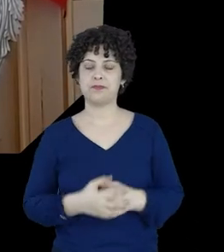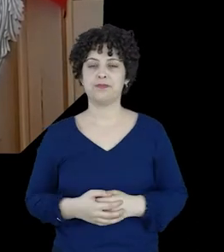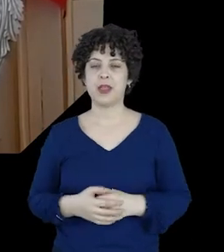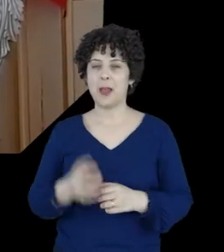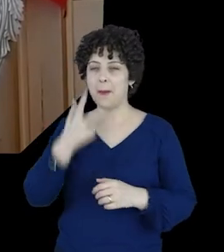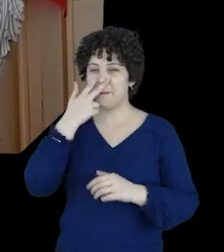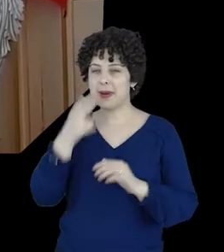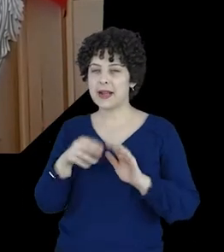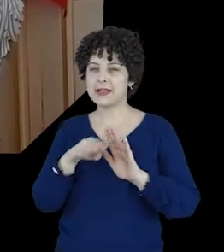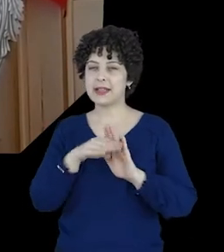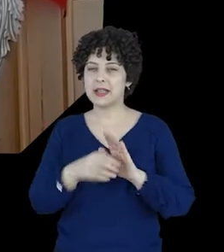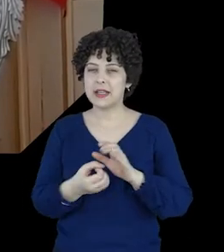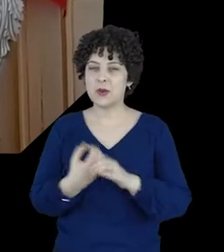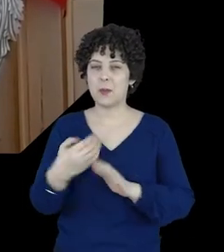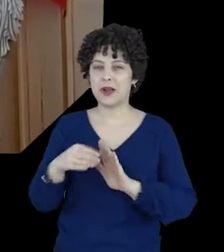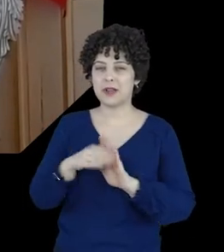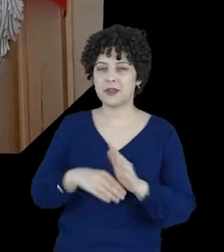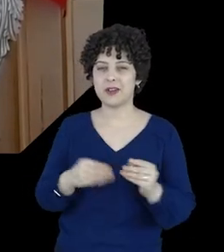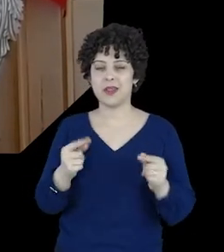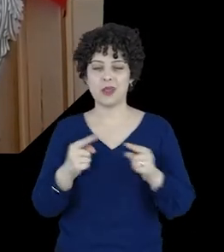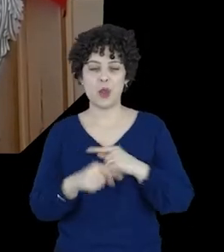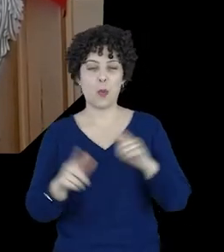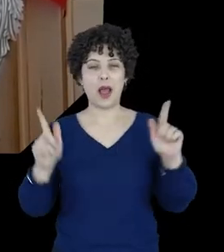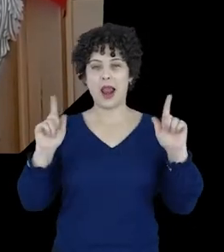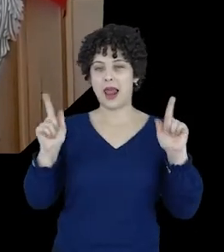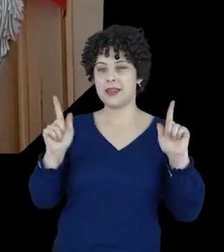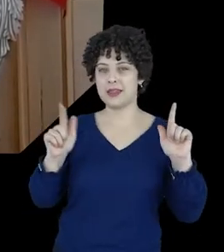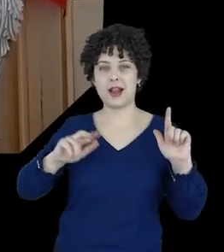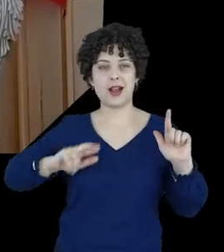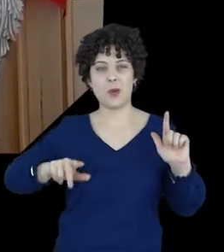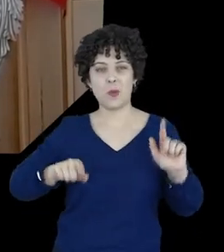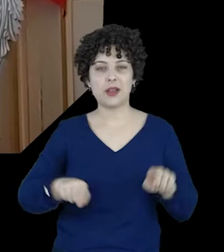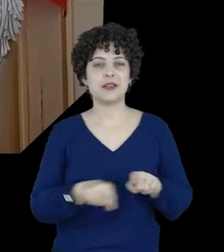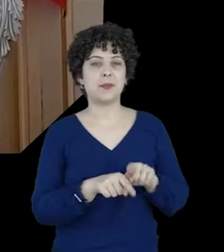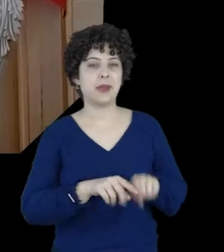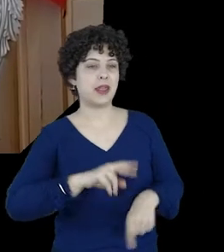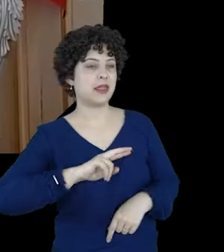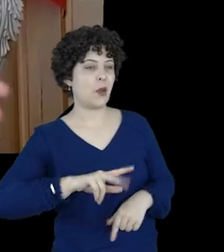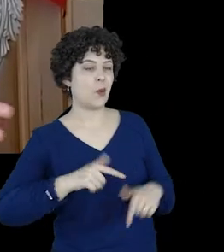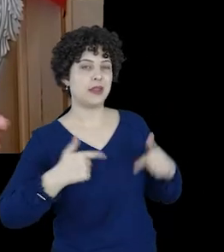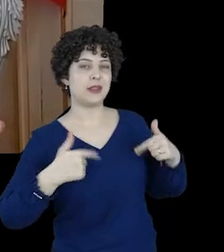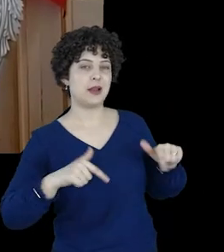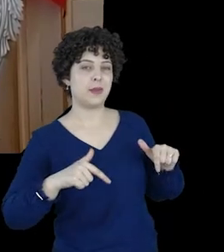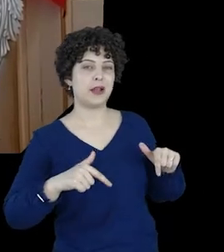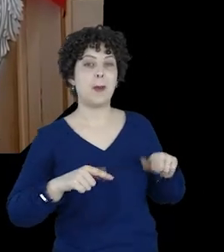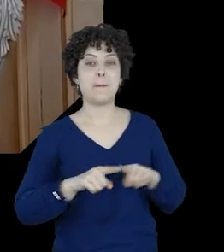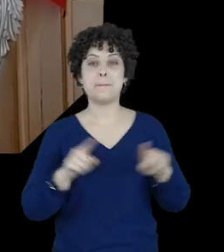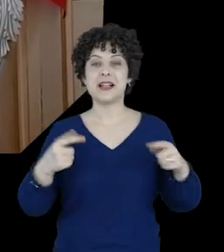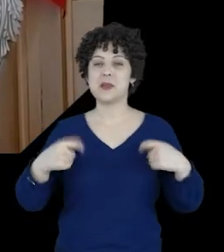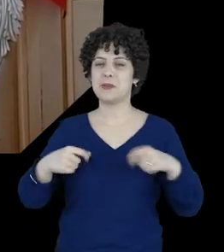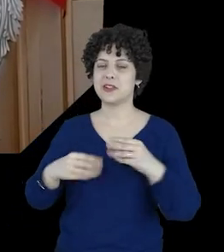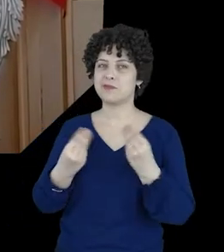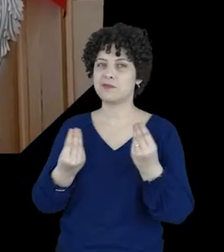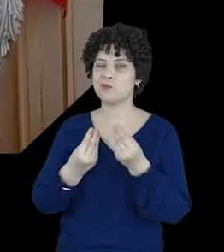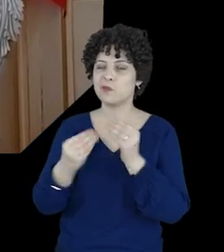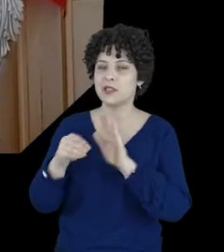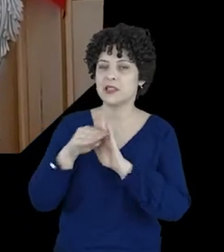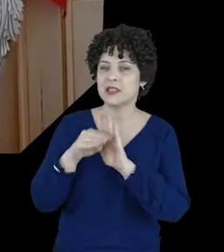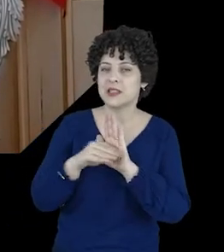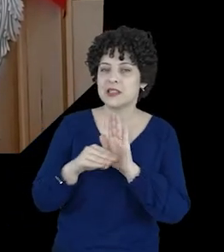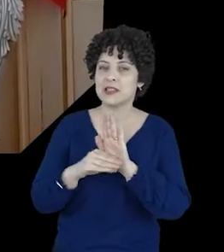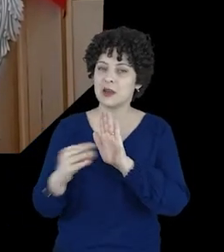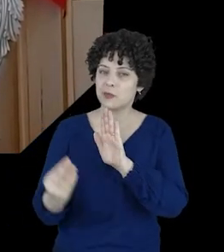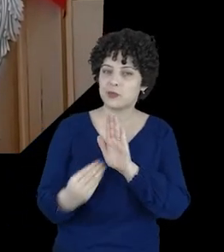Criou-se uma categoria de atividades que não tem nada a ver com o lazer, mas também não tem a ver com o trabalho, mas que precisavam ser